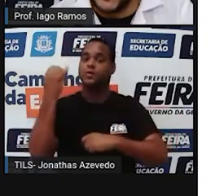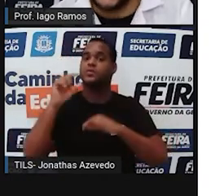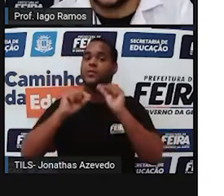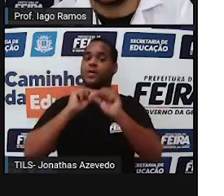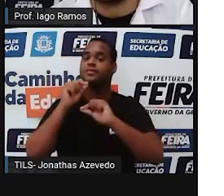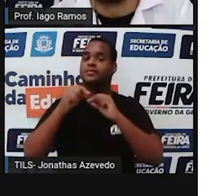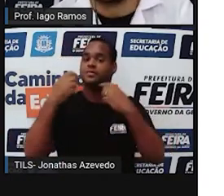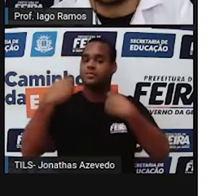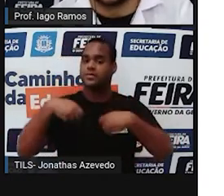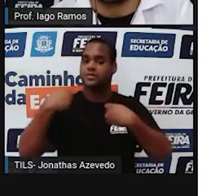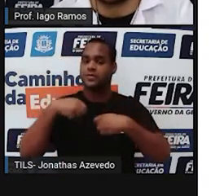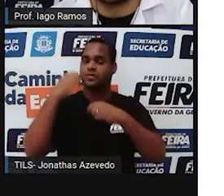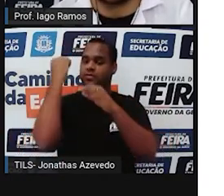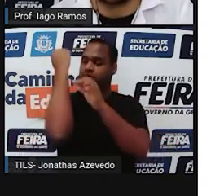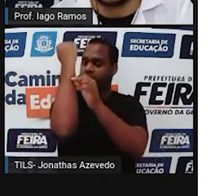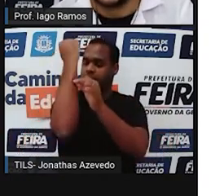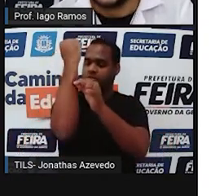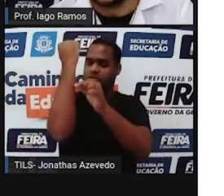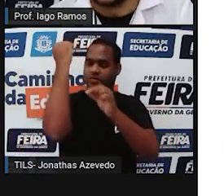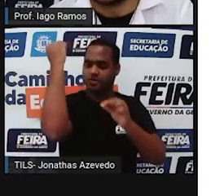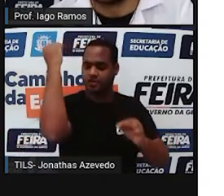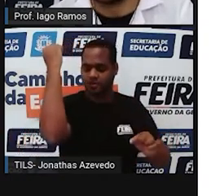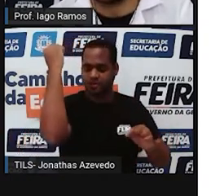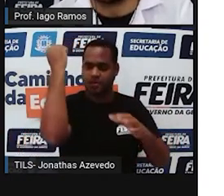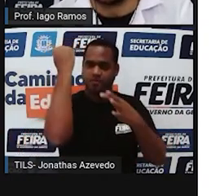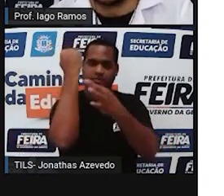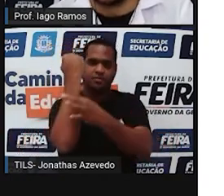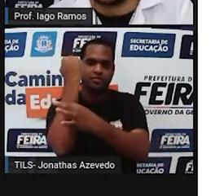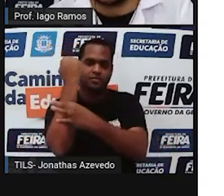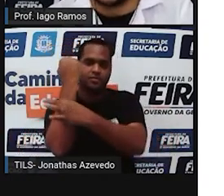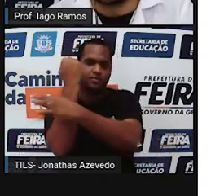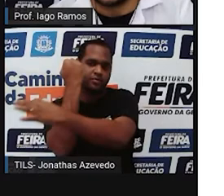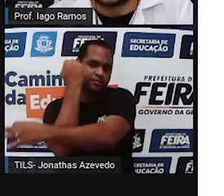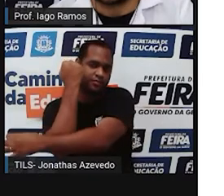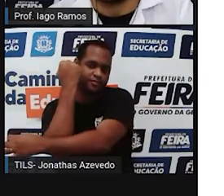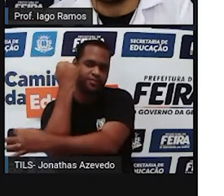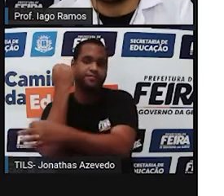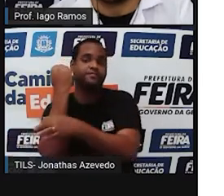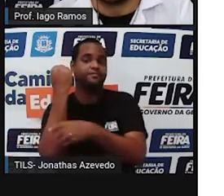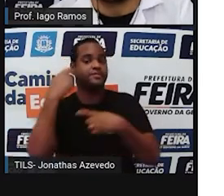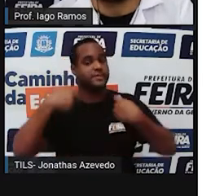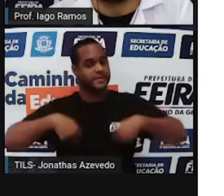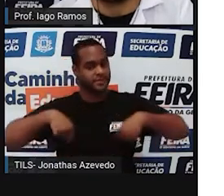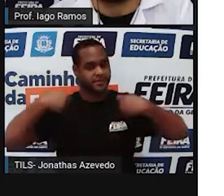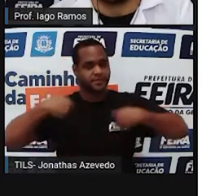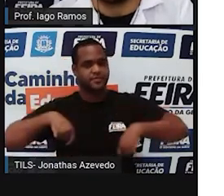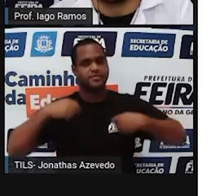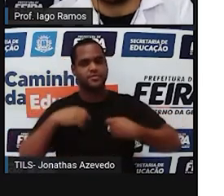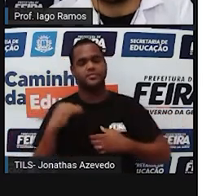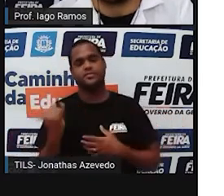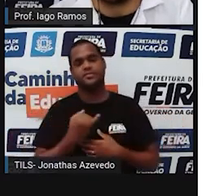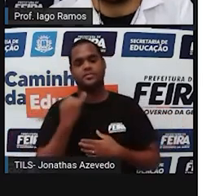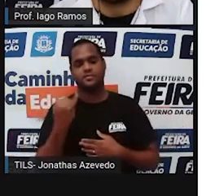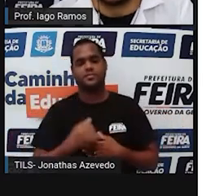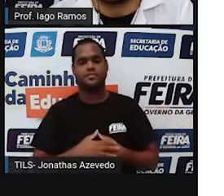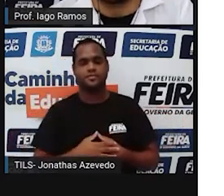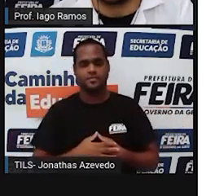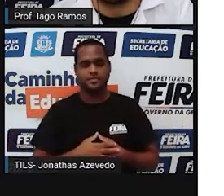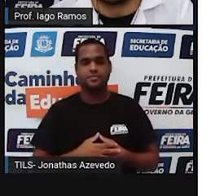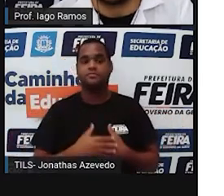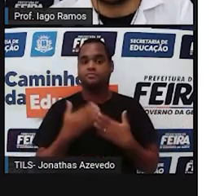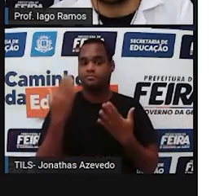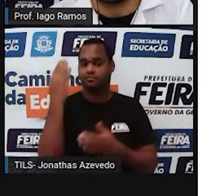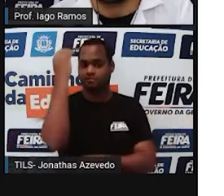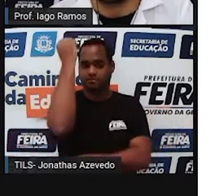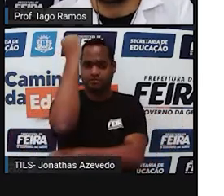opa, devagar precisou amarrar duas cordas nesse poste olha só dessa